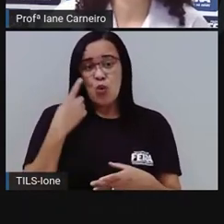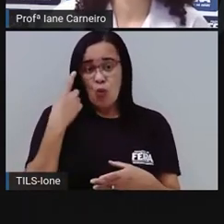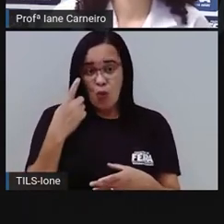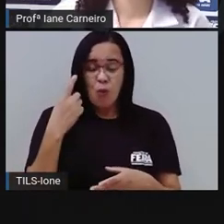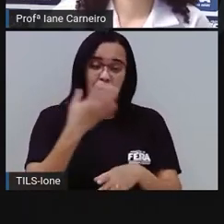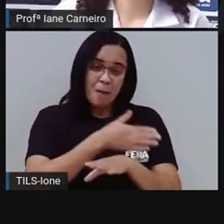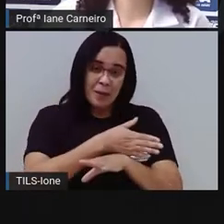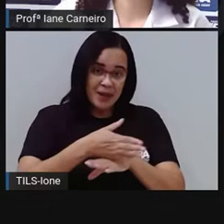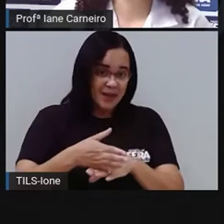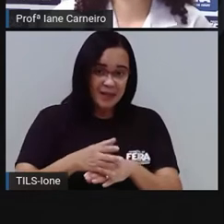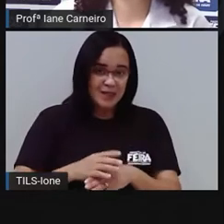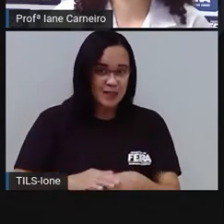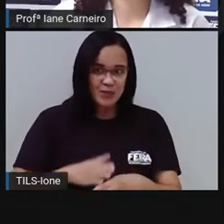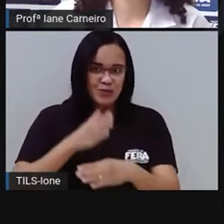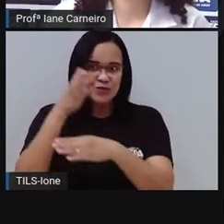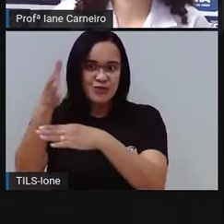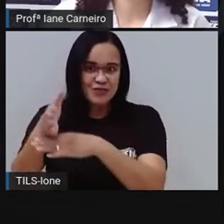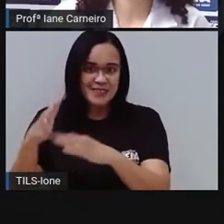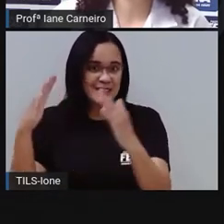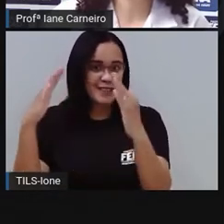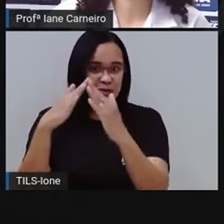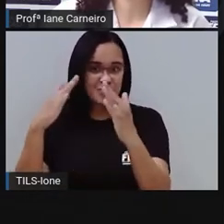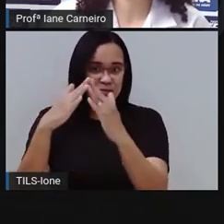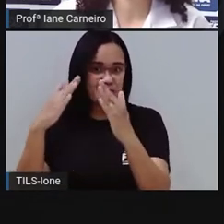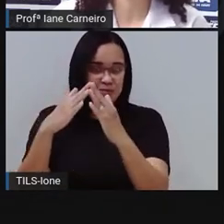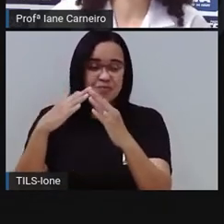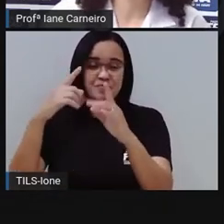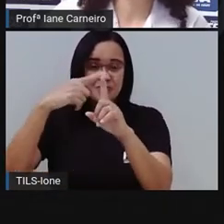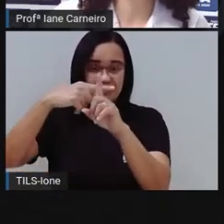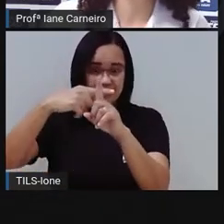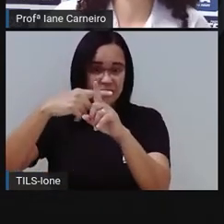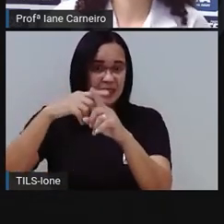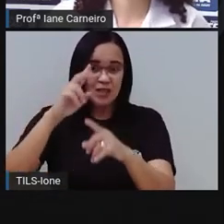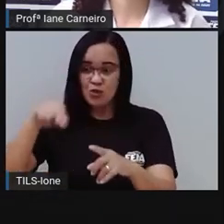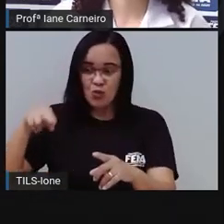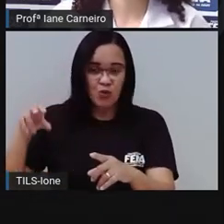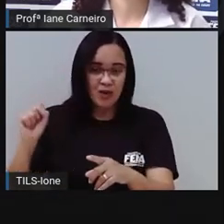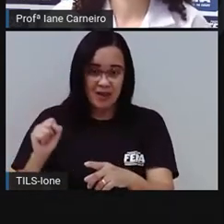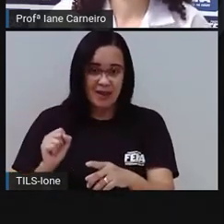à missa. Mas o irmão já ficou para a festa de banquete, que é o vinho.